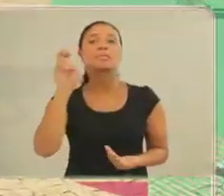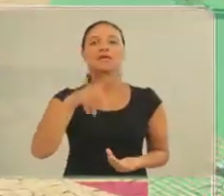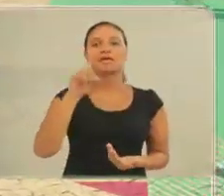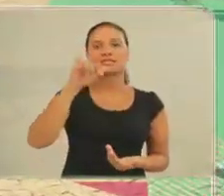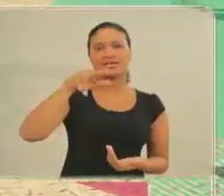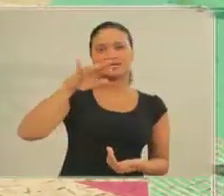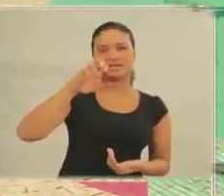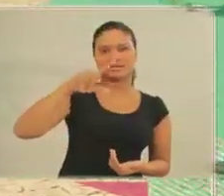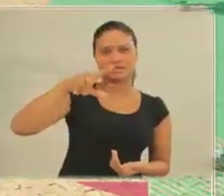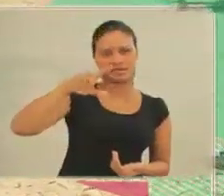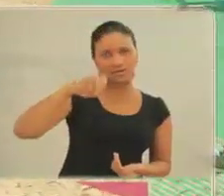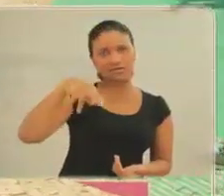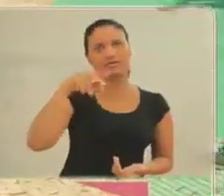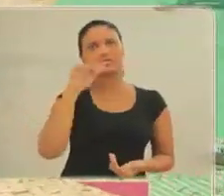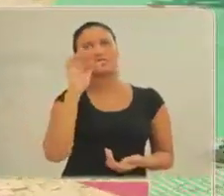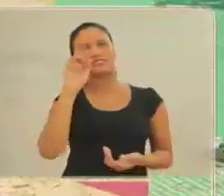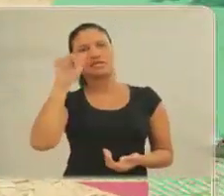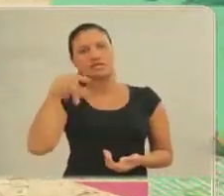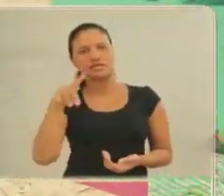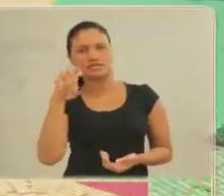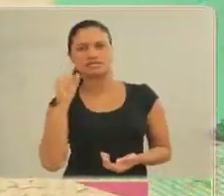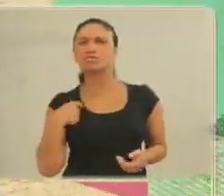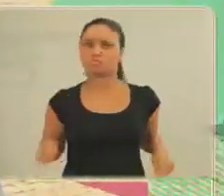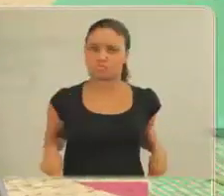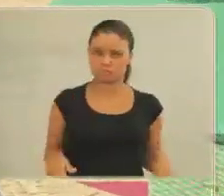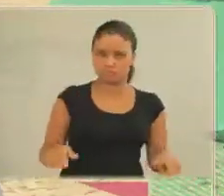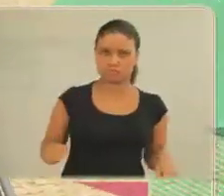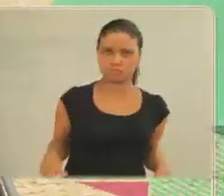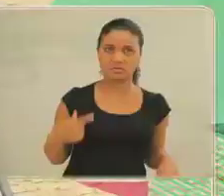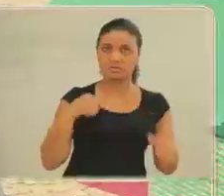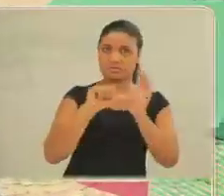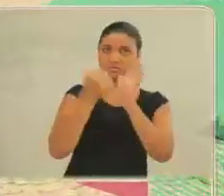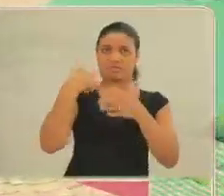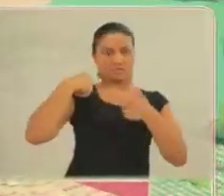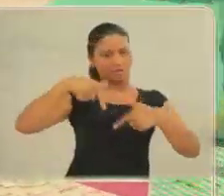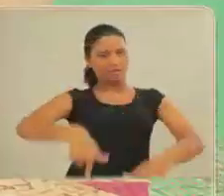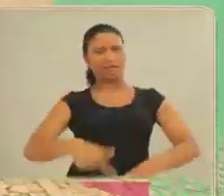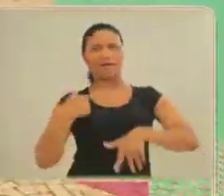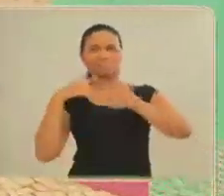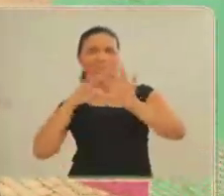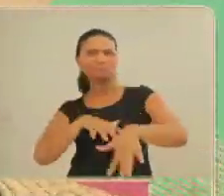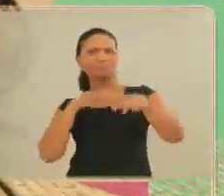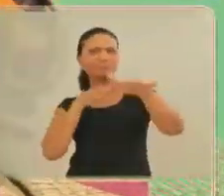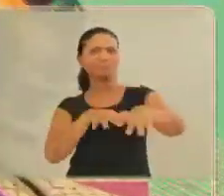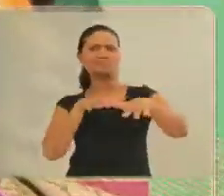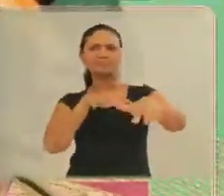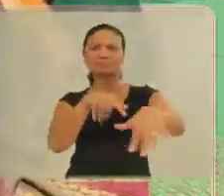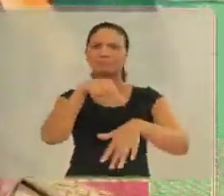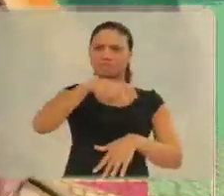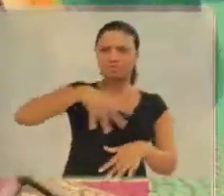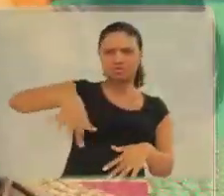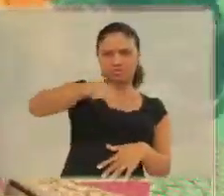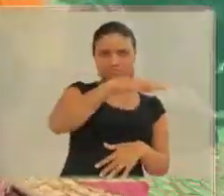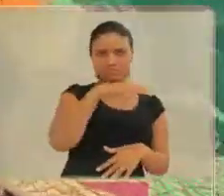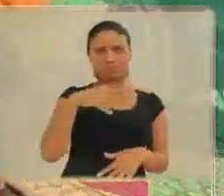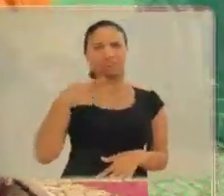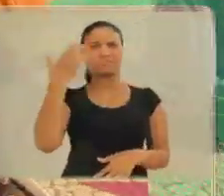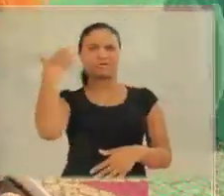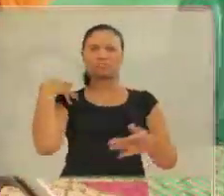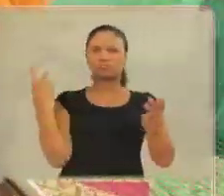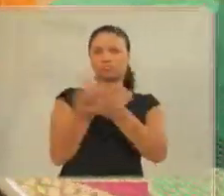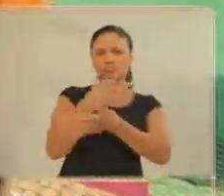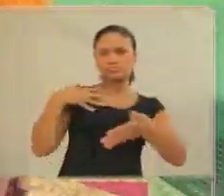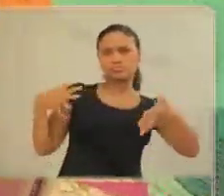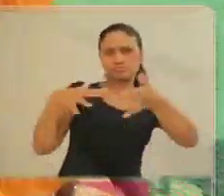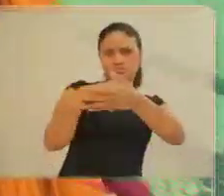meu nome é Daniela Fernandes, sou cadeirante, e é a primeira vez que eu estou aqui na passeata da superação. Eu sofri um acidente de carro